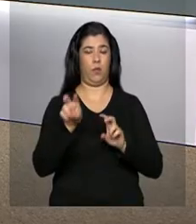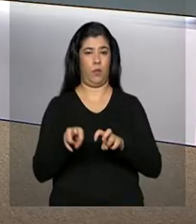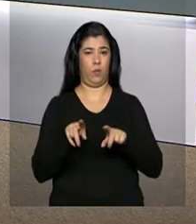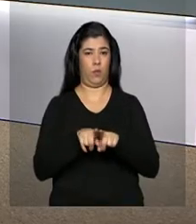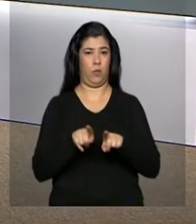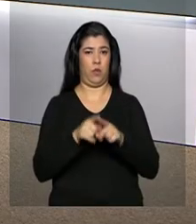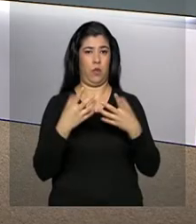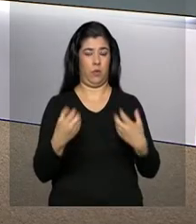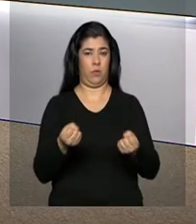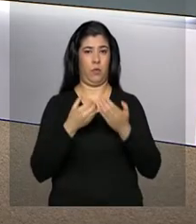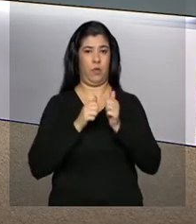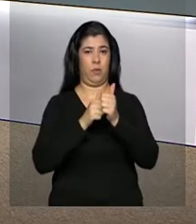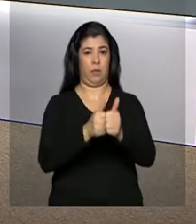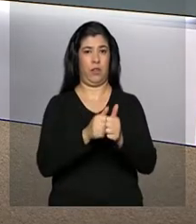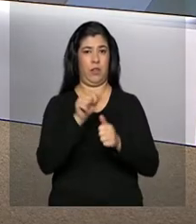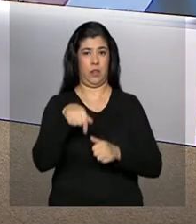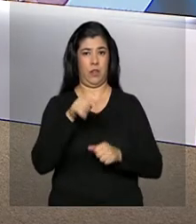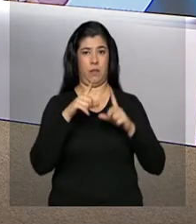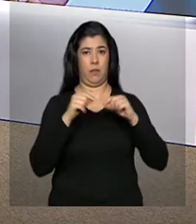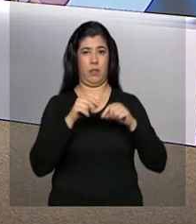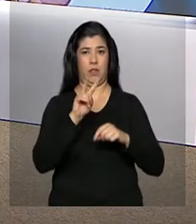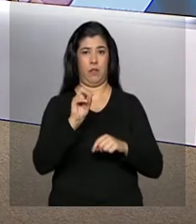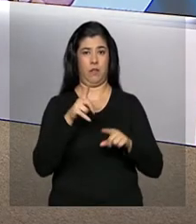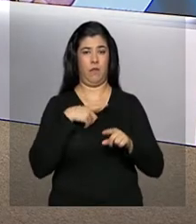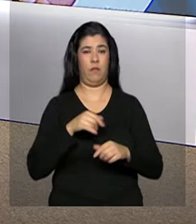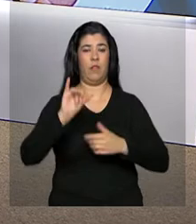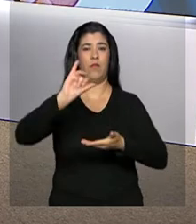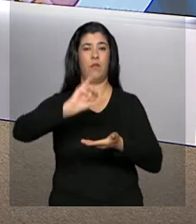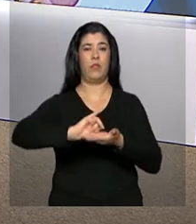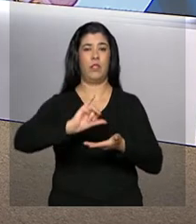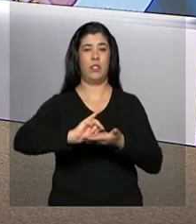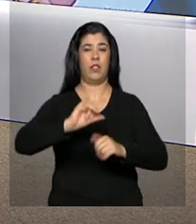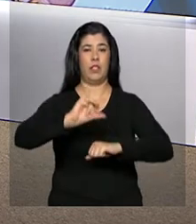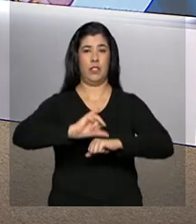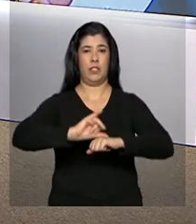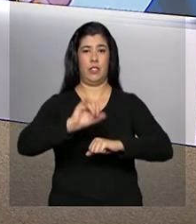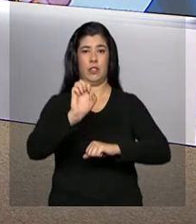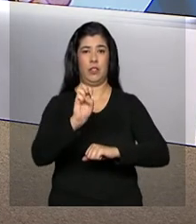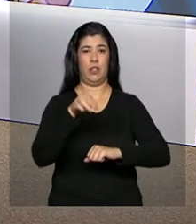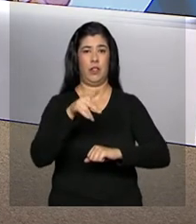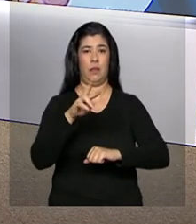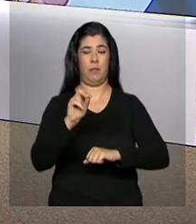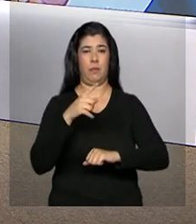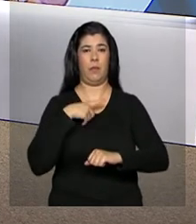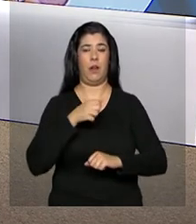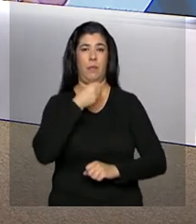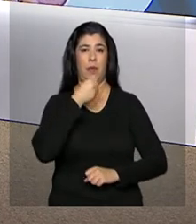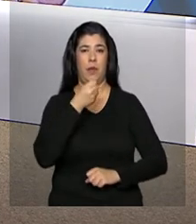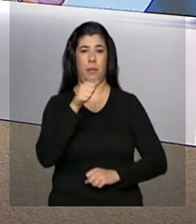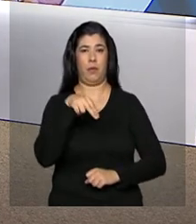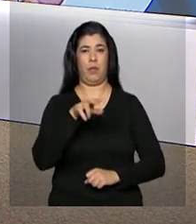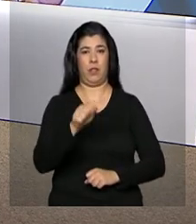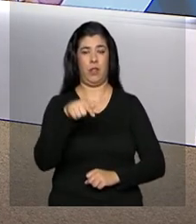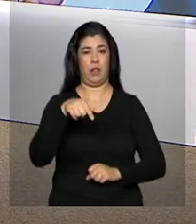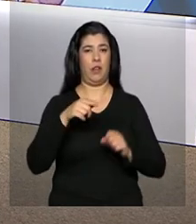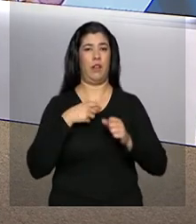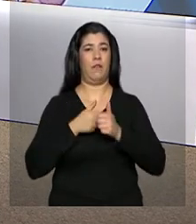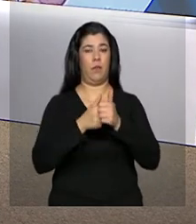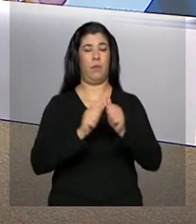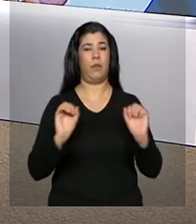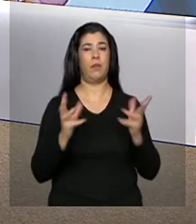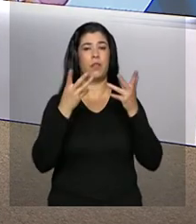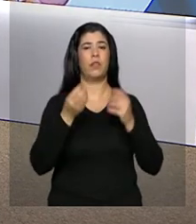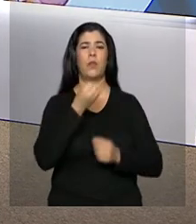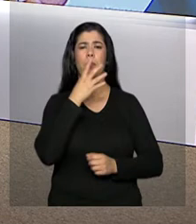Vamos ao vivo à sede da Embrapa aqui em Brasília conversar com a repórter Ana Gabriela Salles, que vai acompanhar o evento. Bom dia,